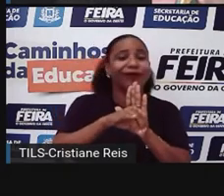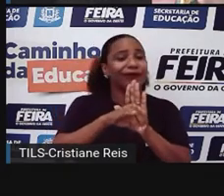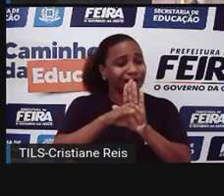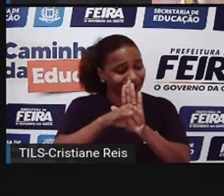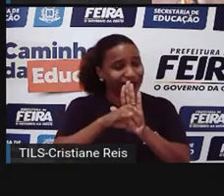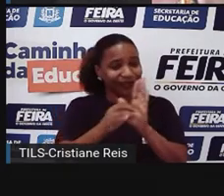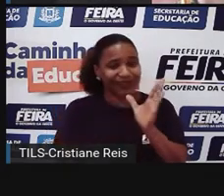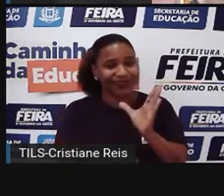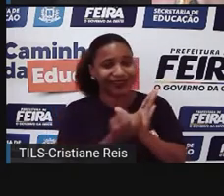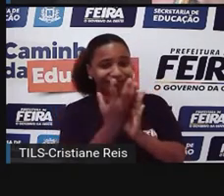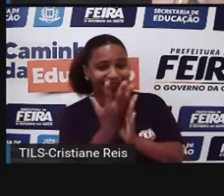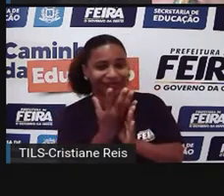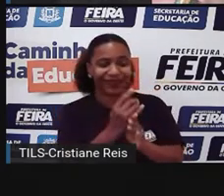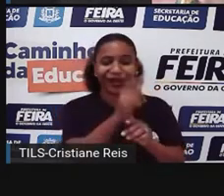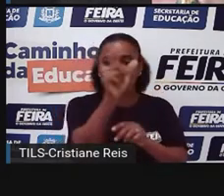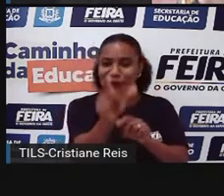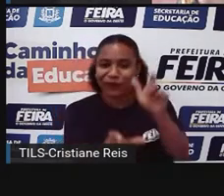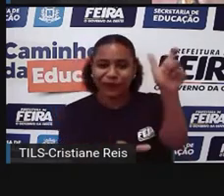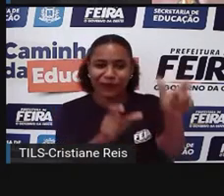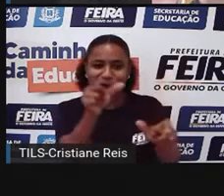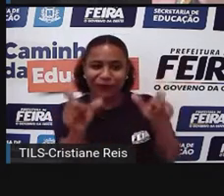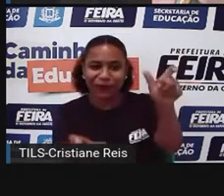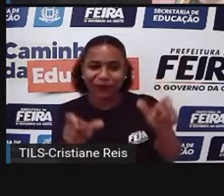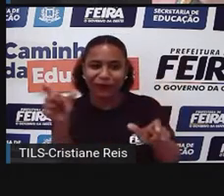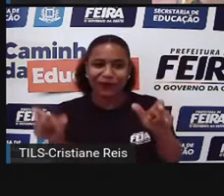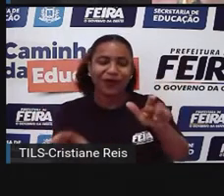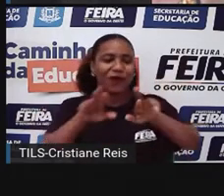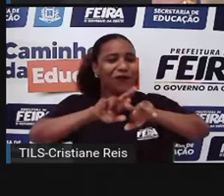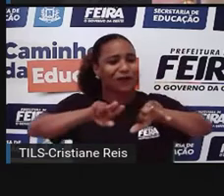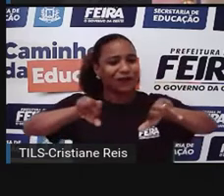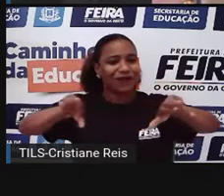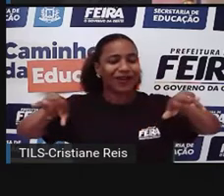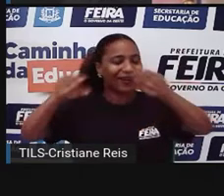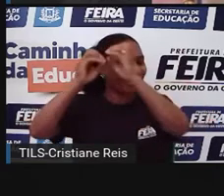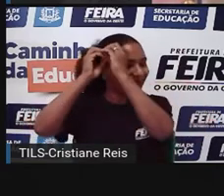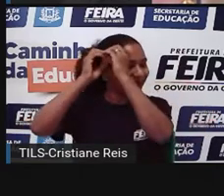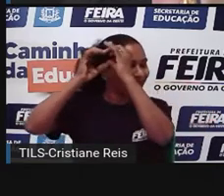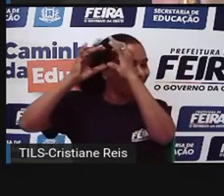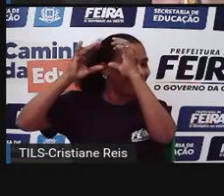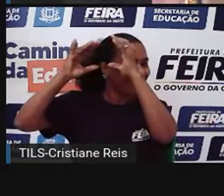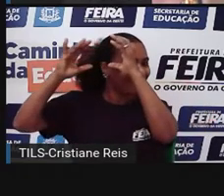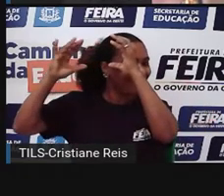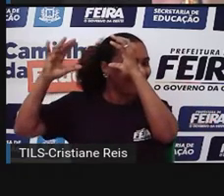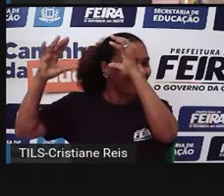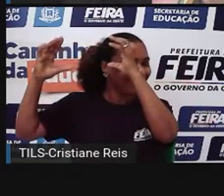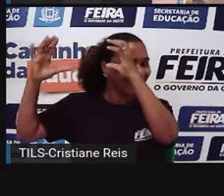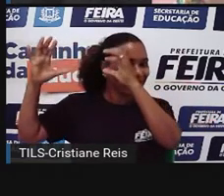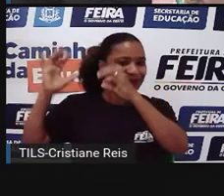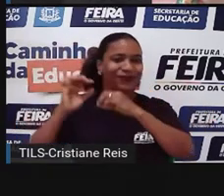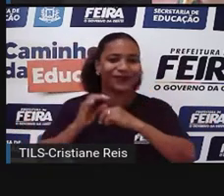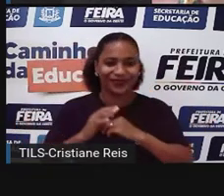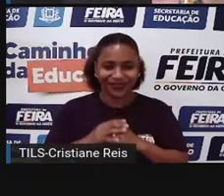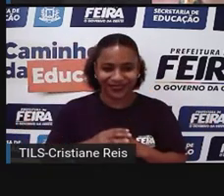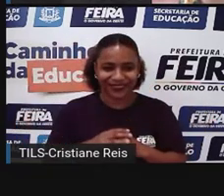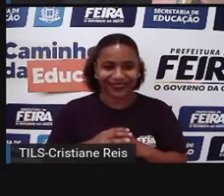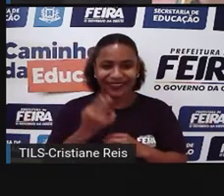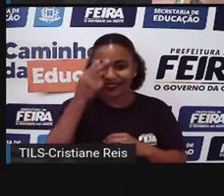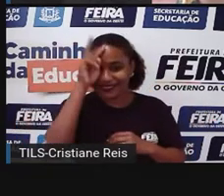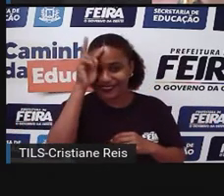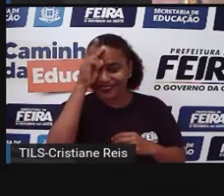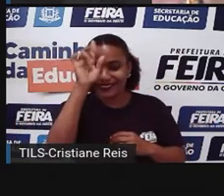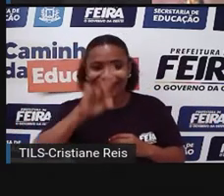criam personagens, eles criam histórias que fazem parte do imaginário. Porque o folclore faz